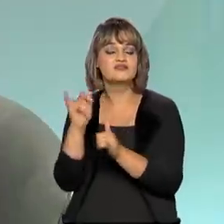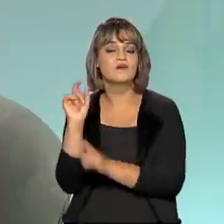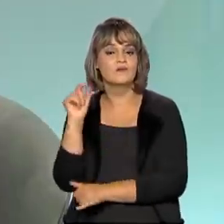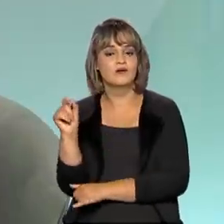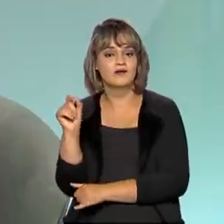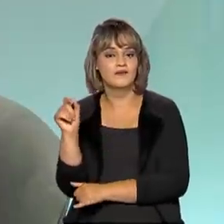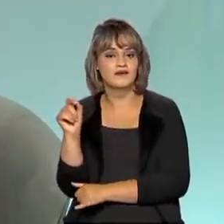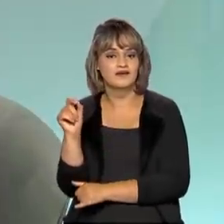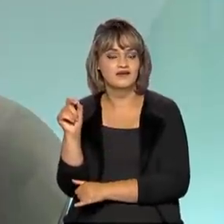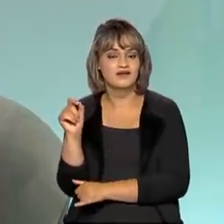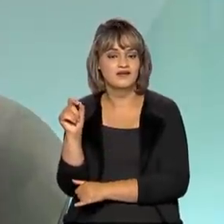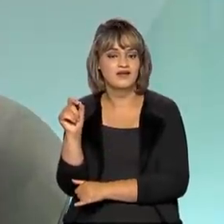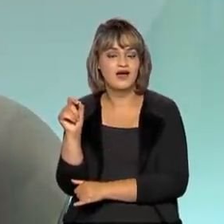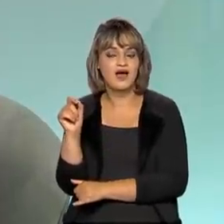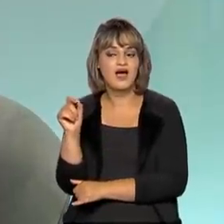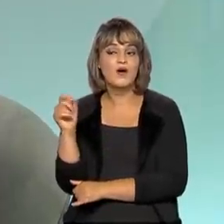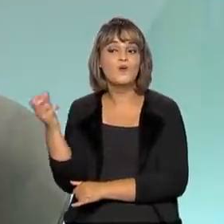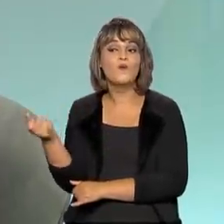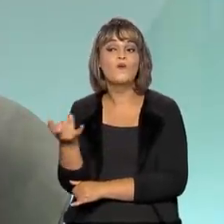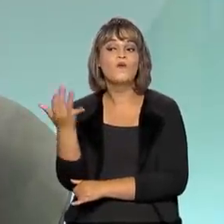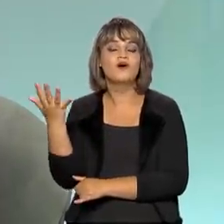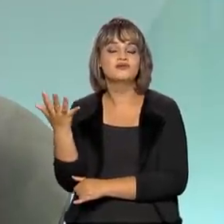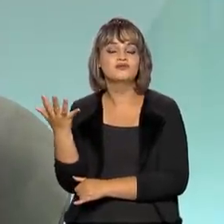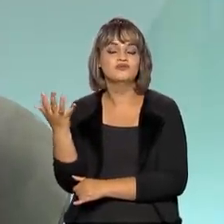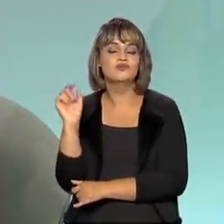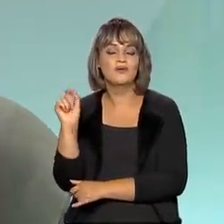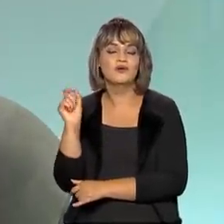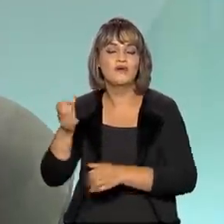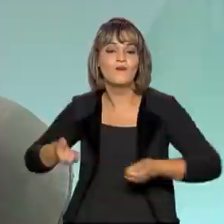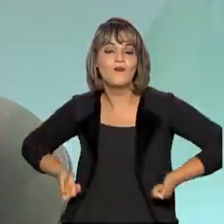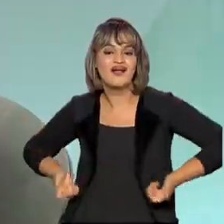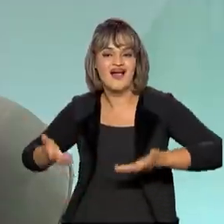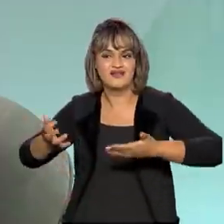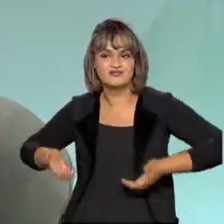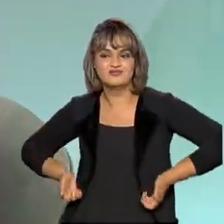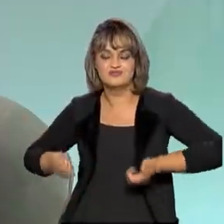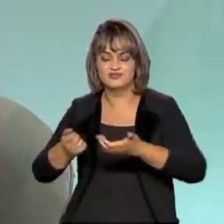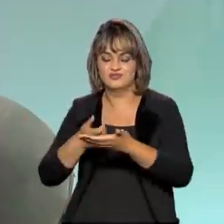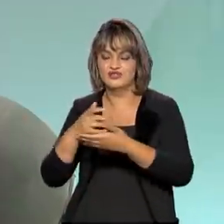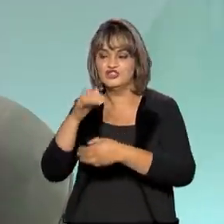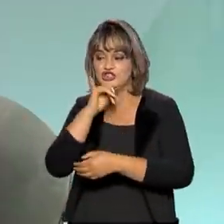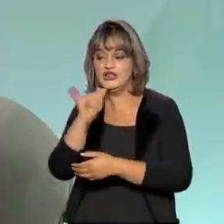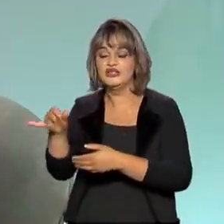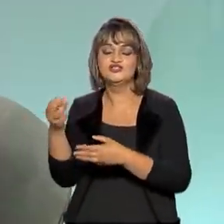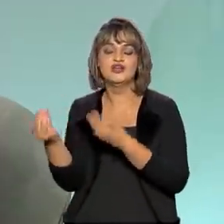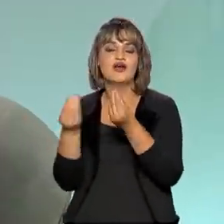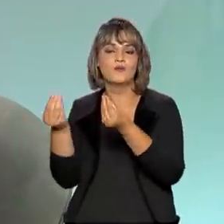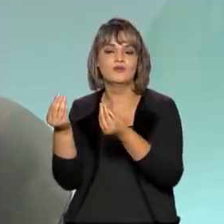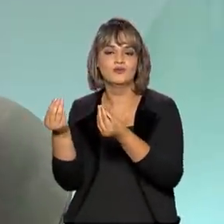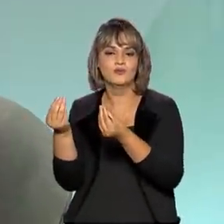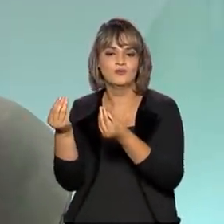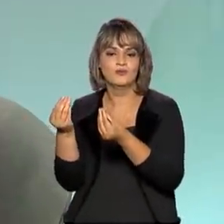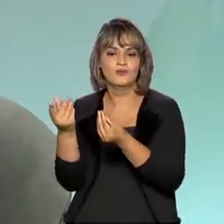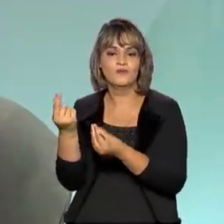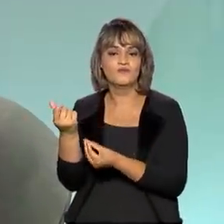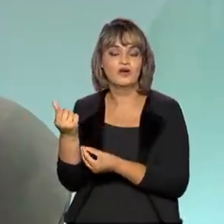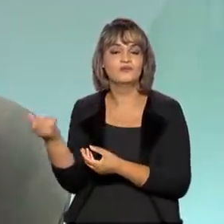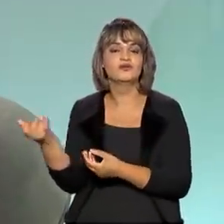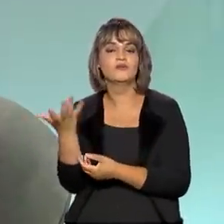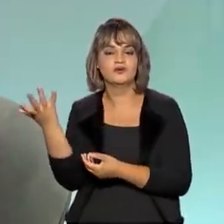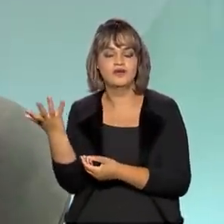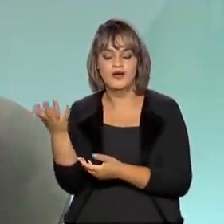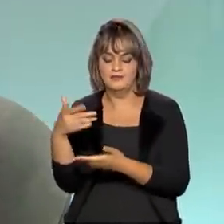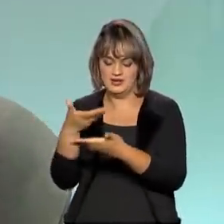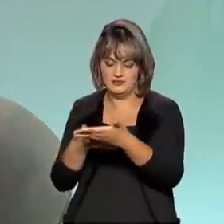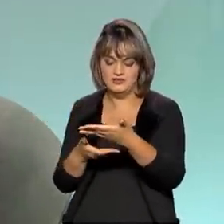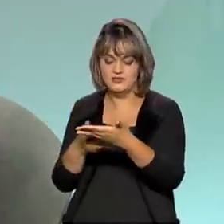o quanto está custando suprir a energia para ele naquele momento. Isso é fundamental para que o